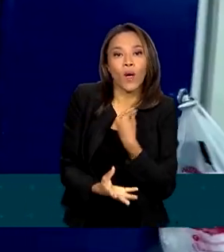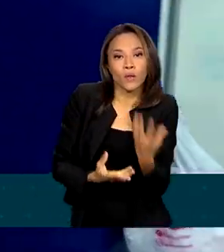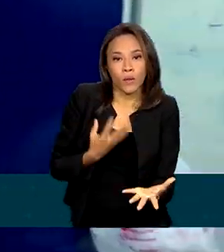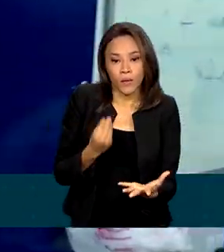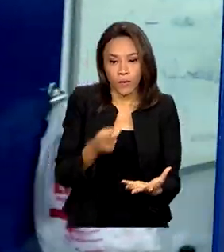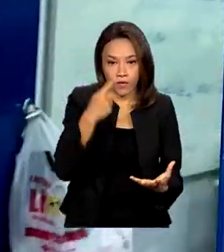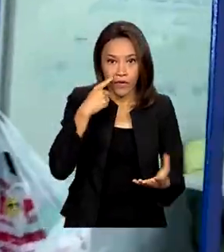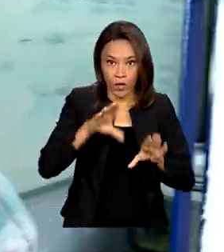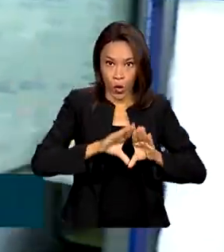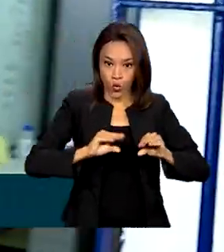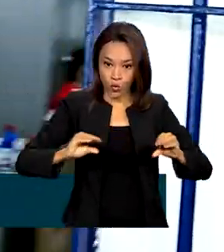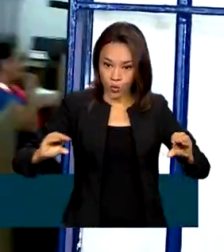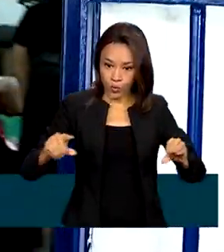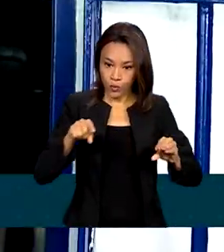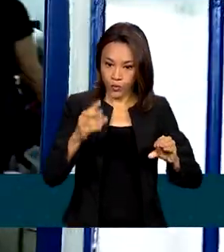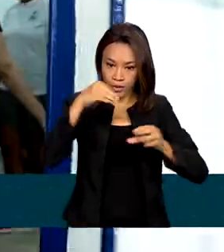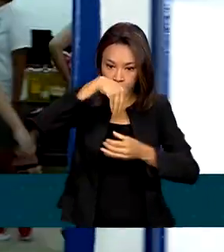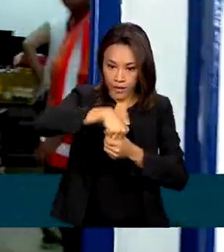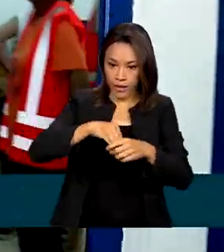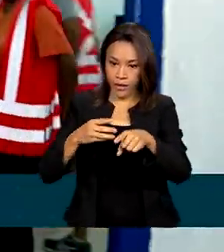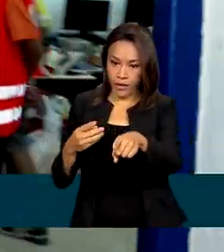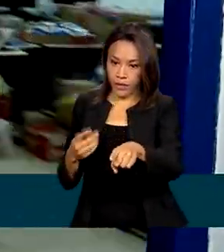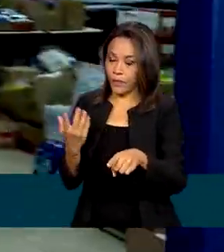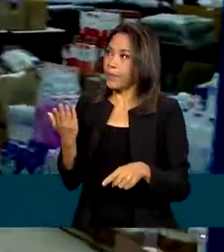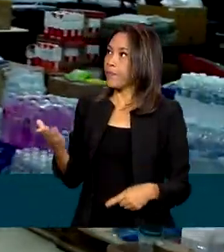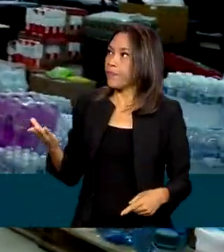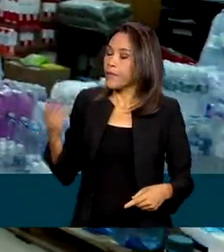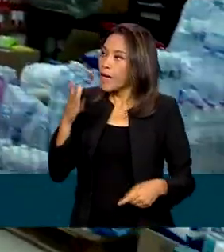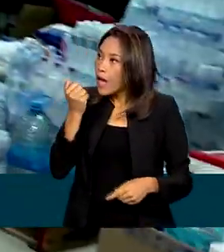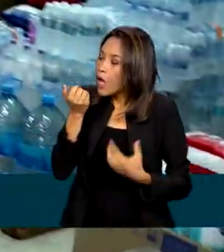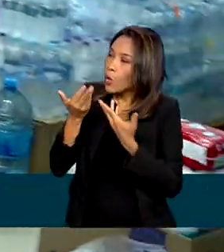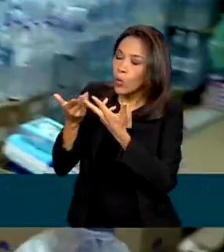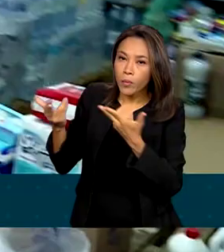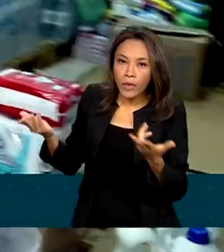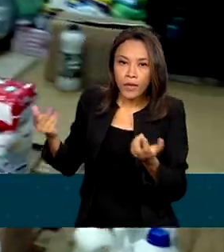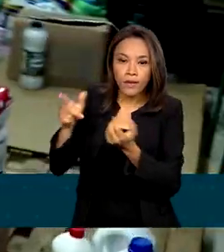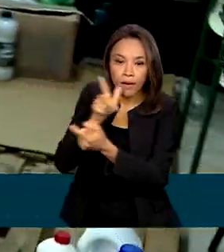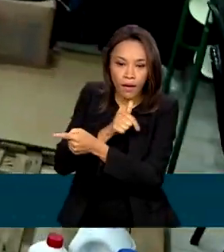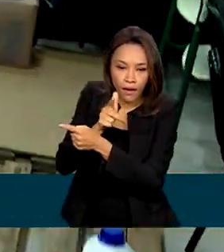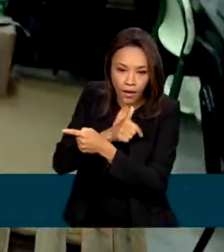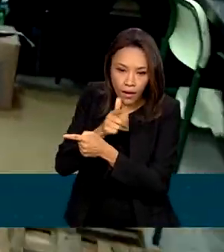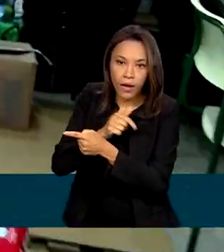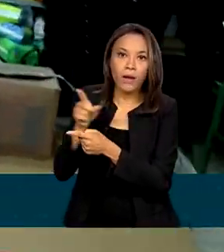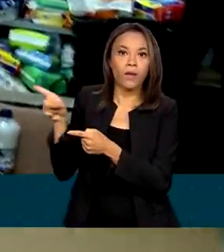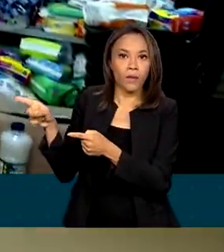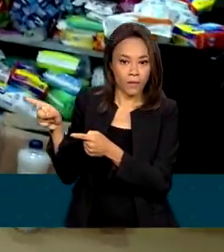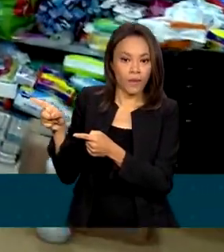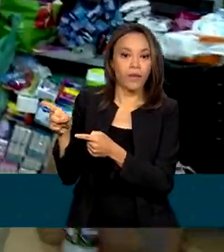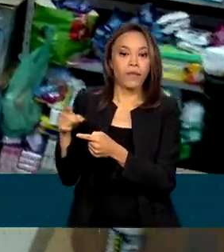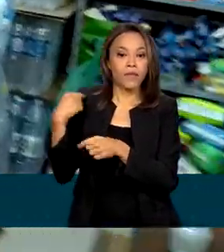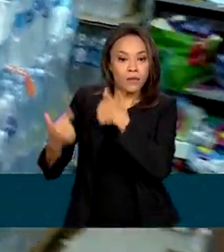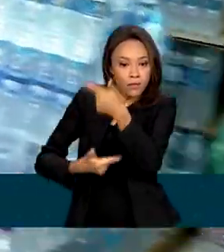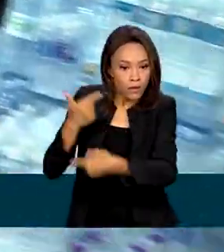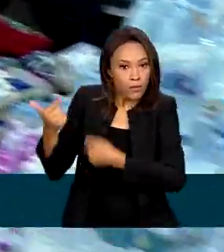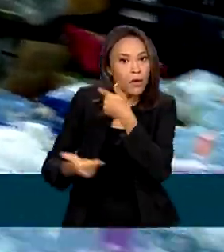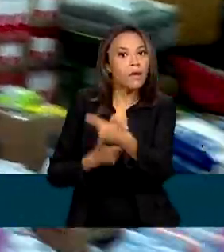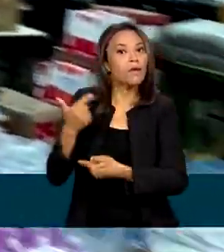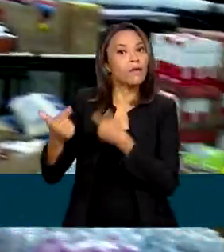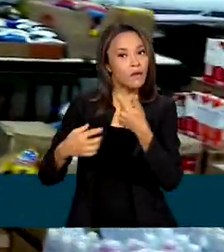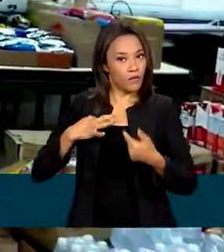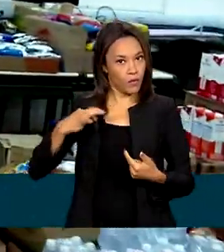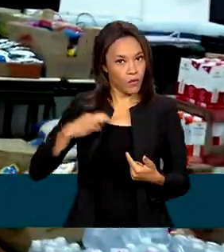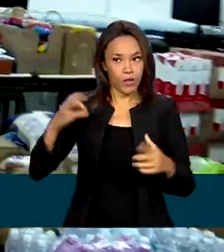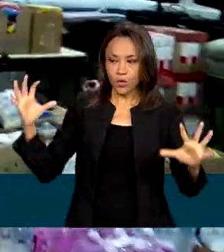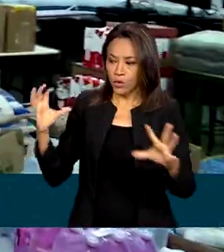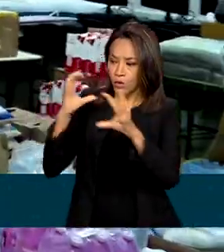os colchões. Aqui dentro, a gente já vê alimentos, água, os voluntários também trabalhando aqui. No total,